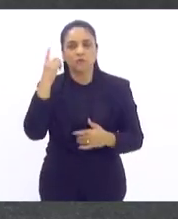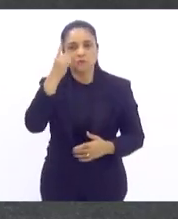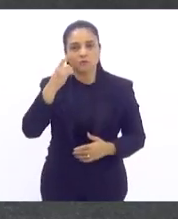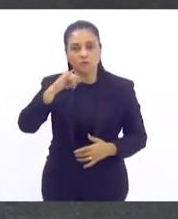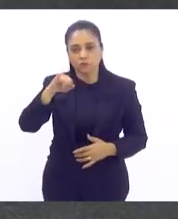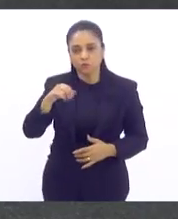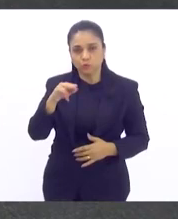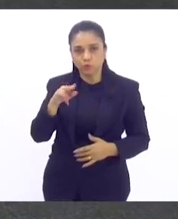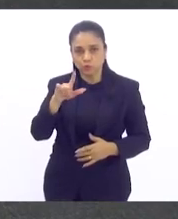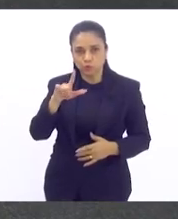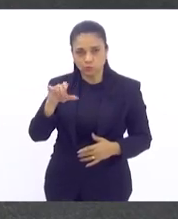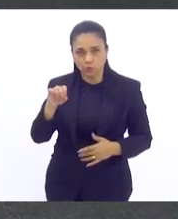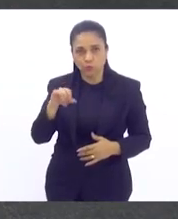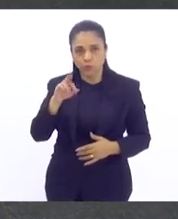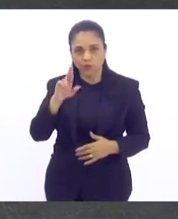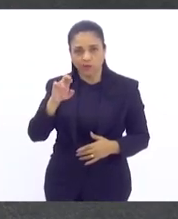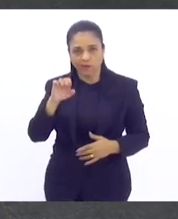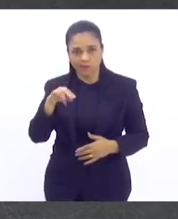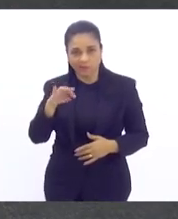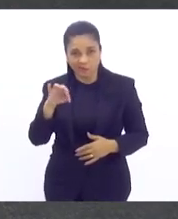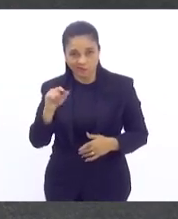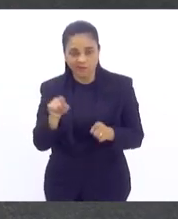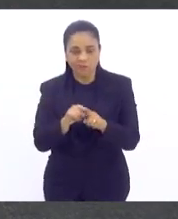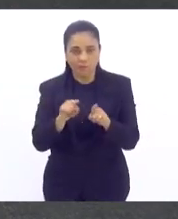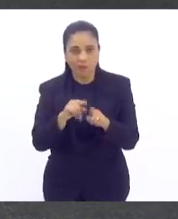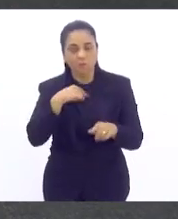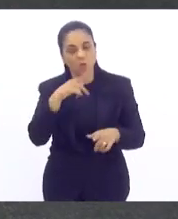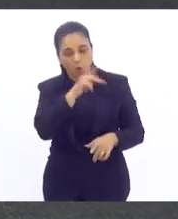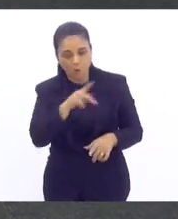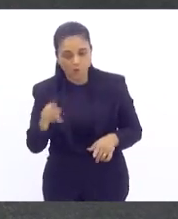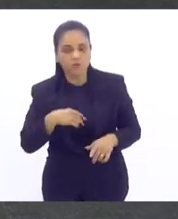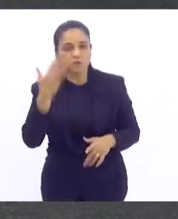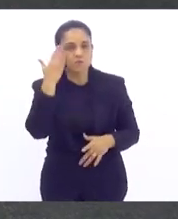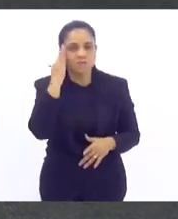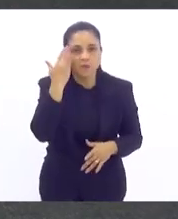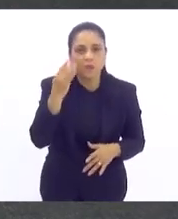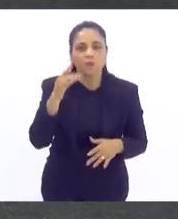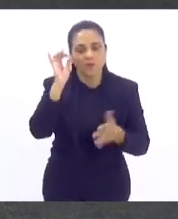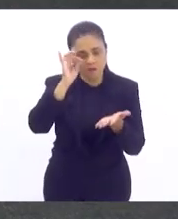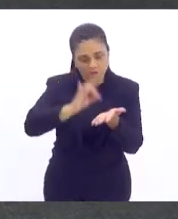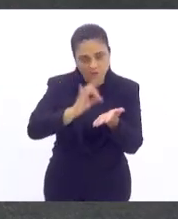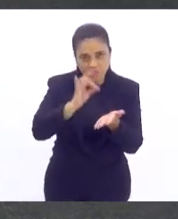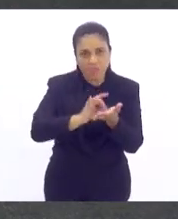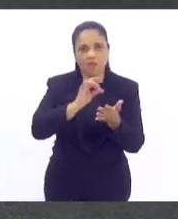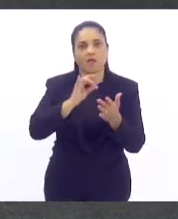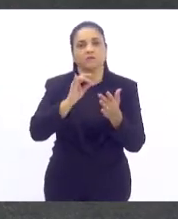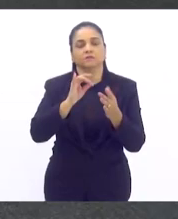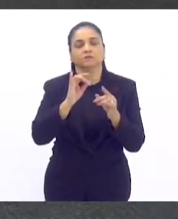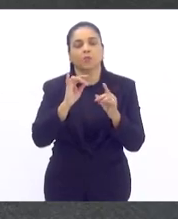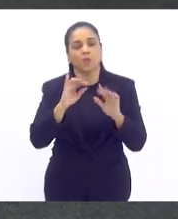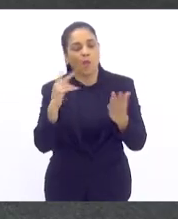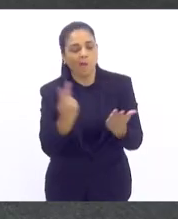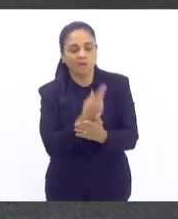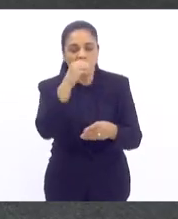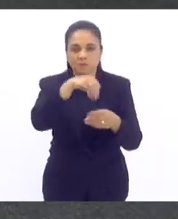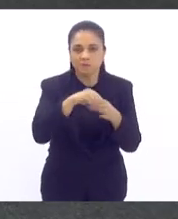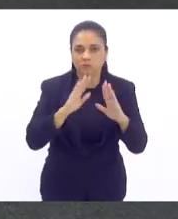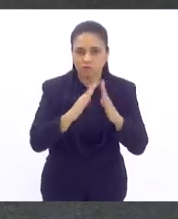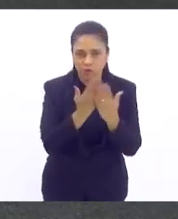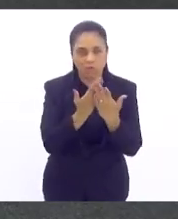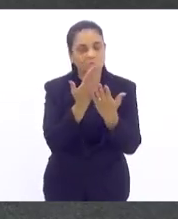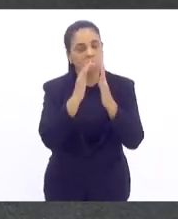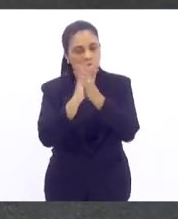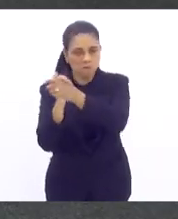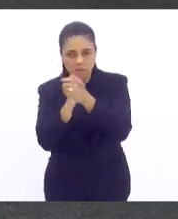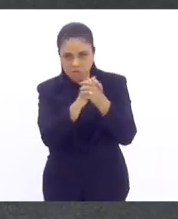e a deputada Renata Souza como professora que entende essa realidade das nossas escolas. eu parabenizo essa iniciativa.